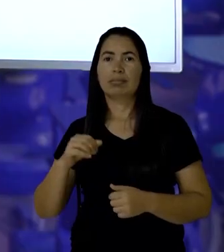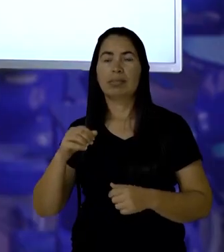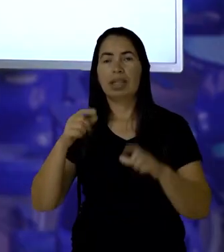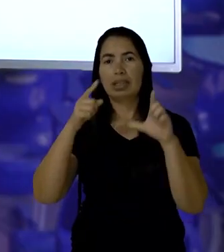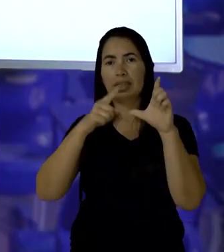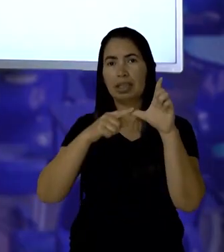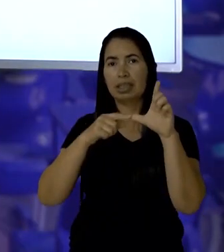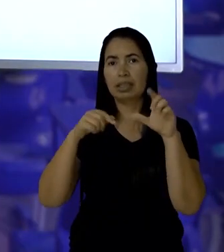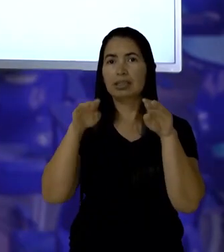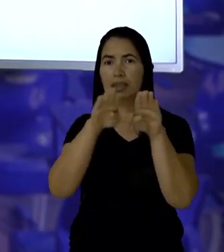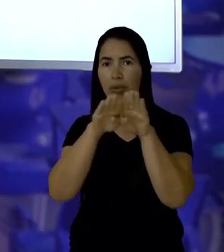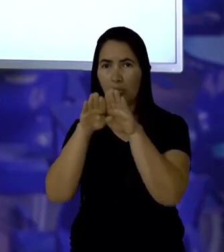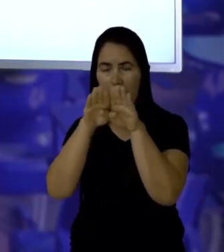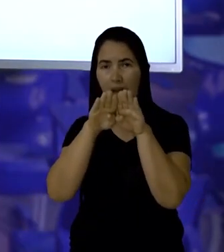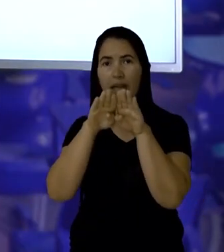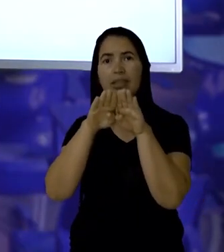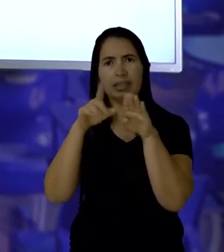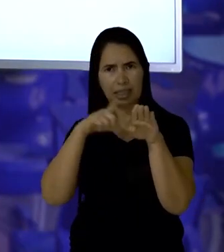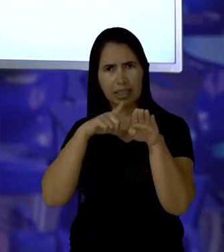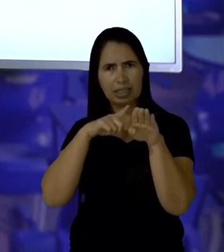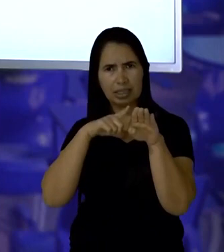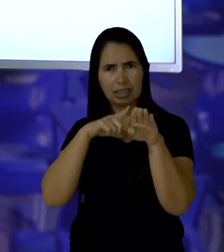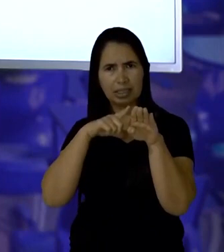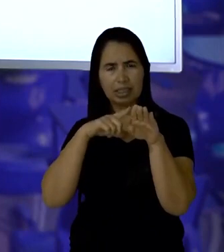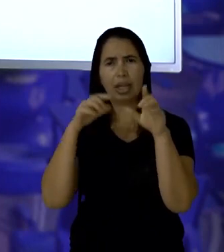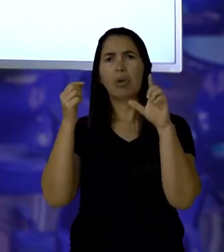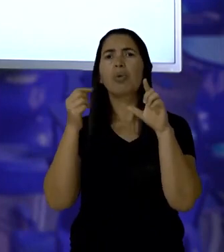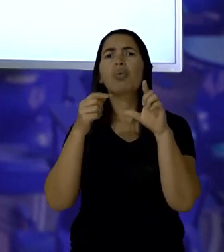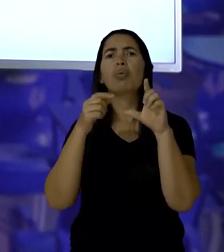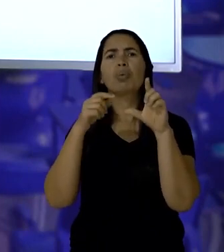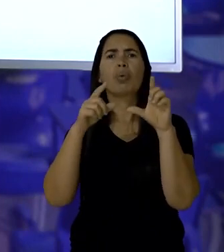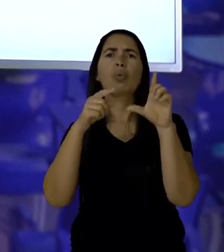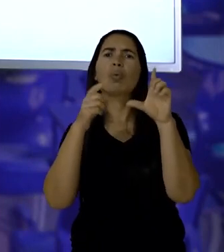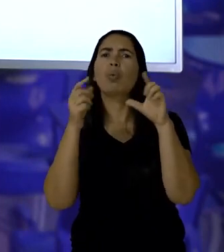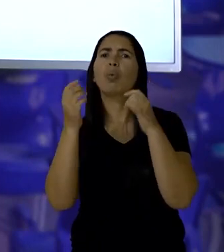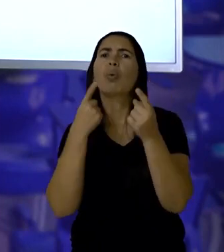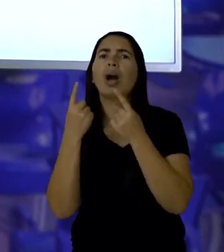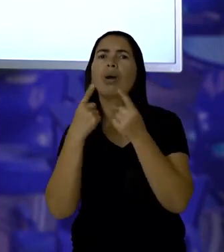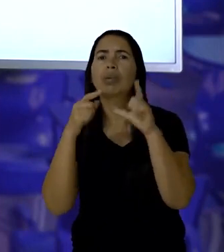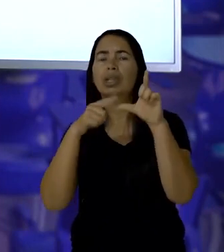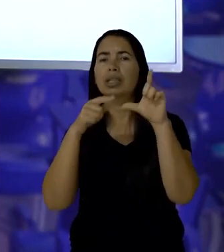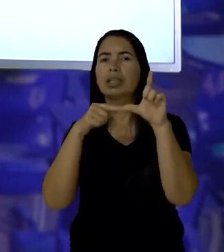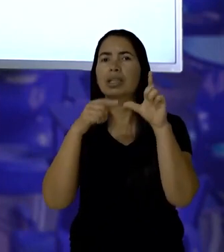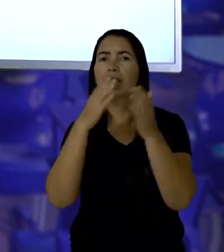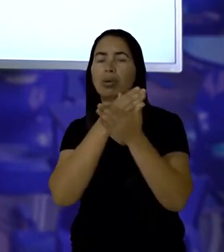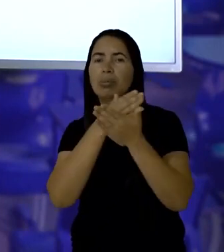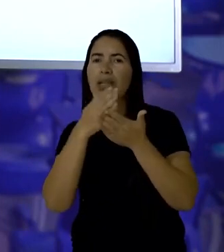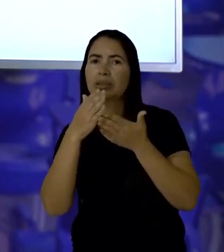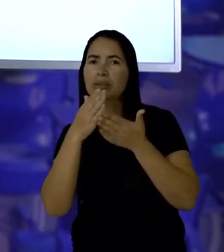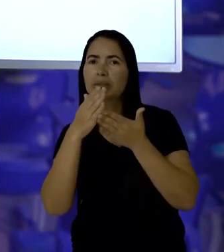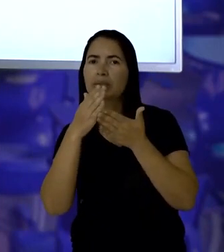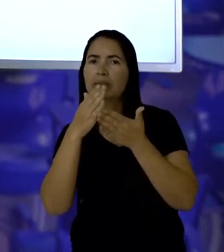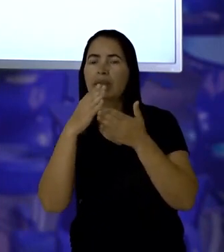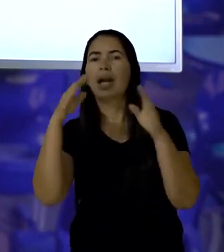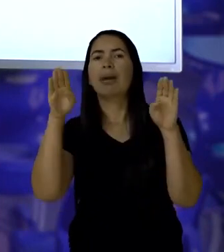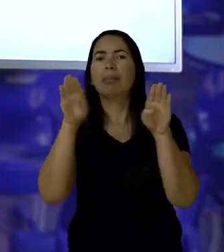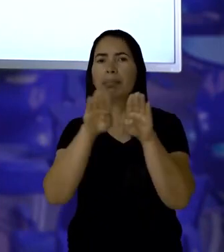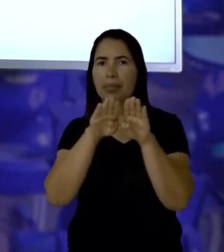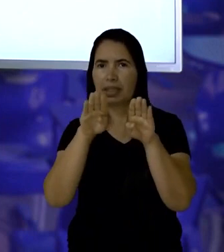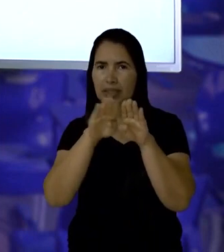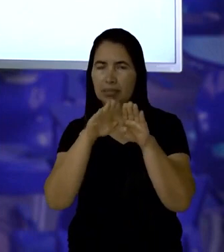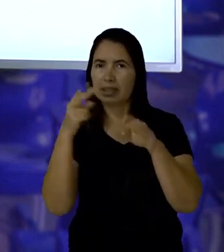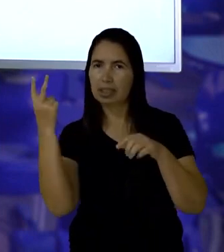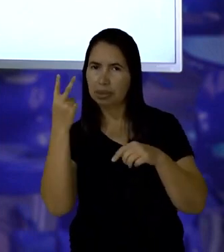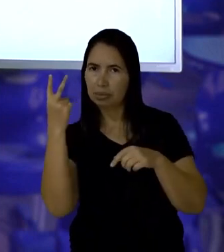Há letras iguais nas palavras? Quais letras? A letra inicial é a mesma